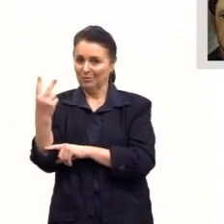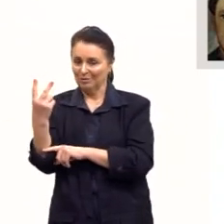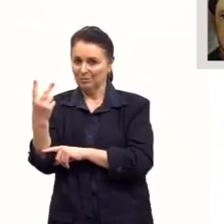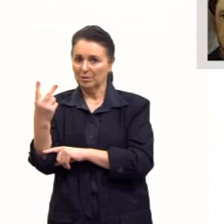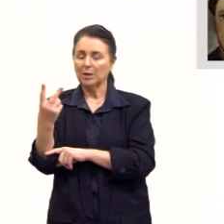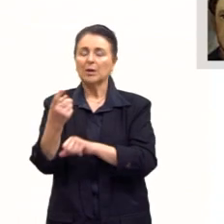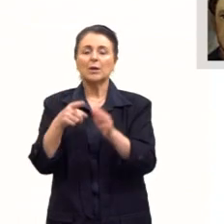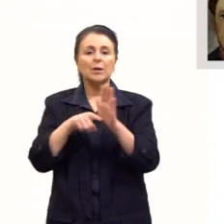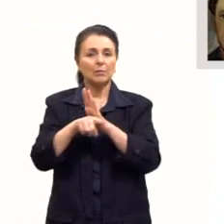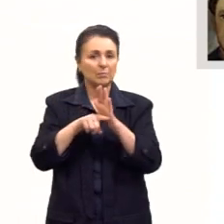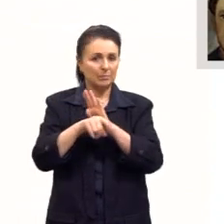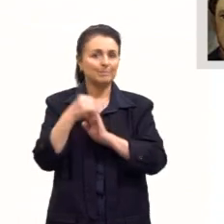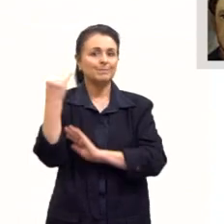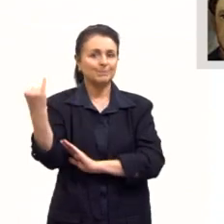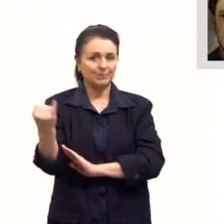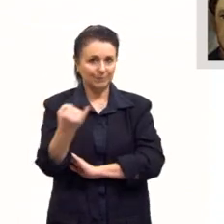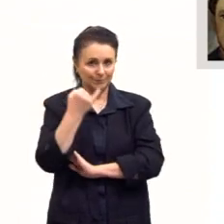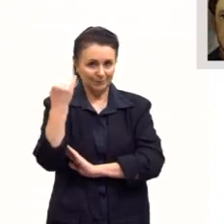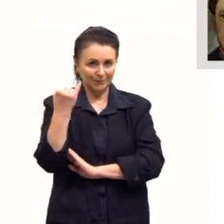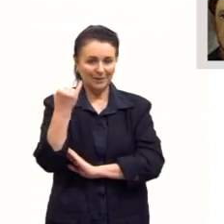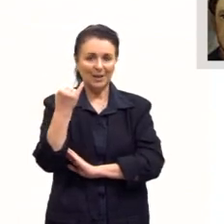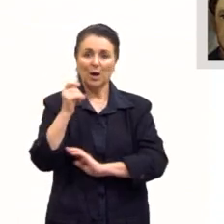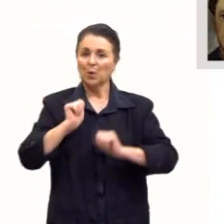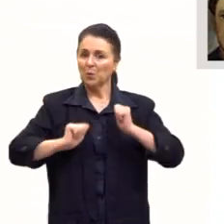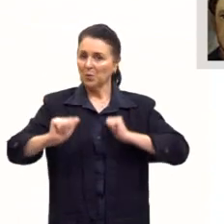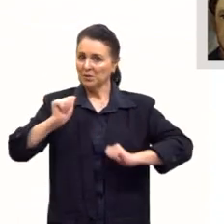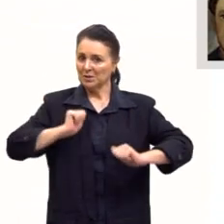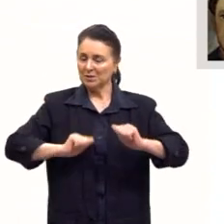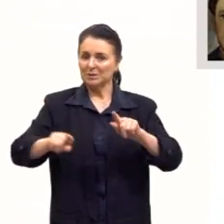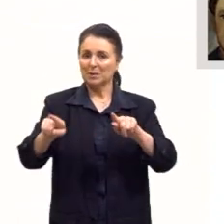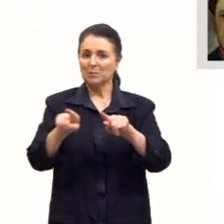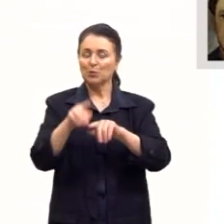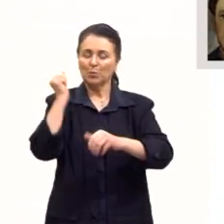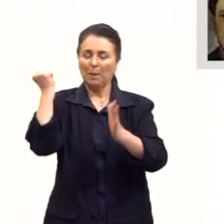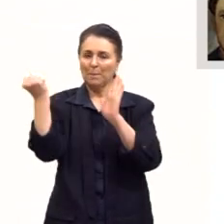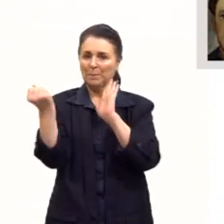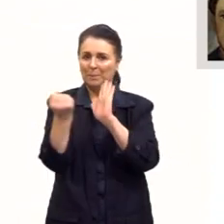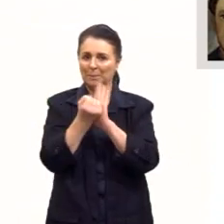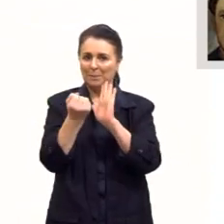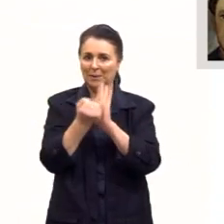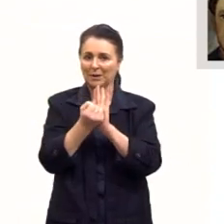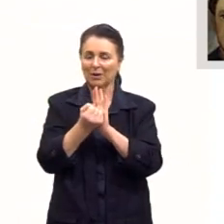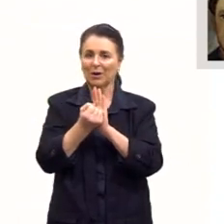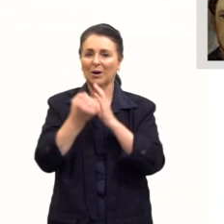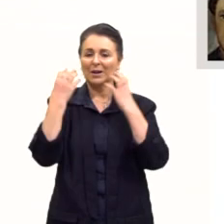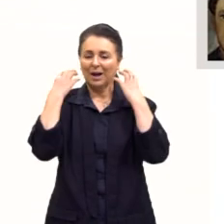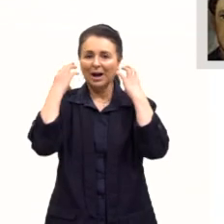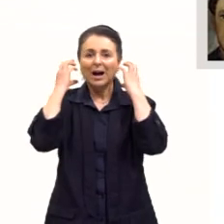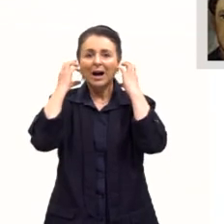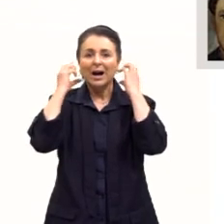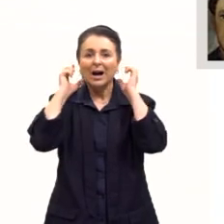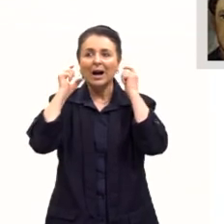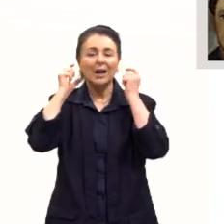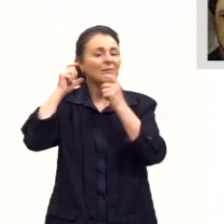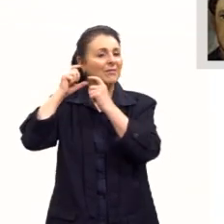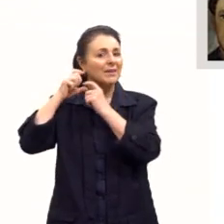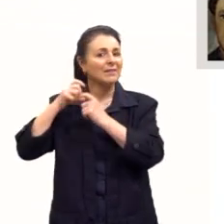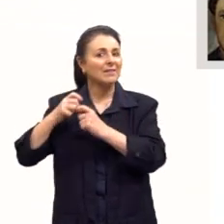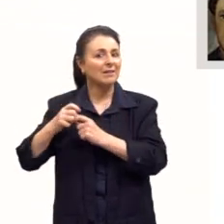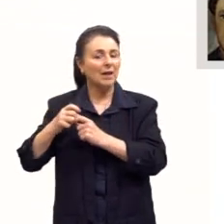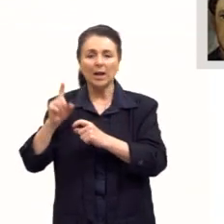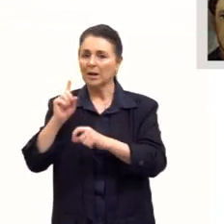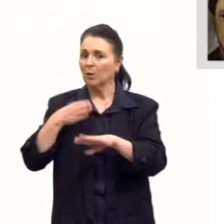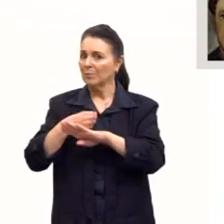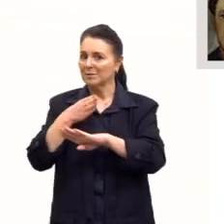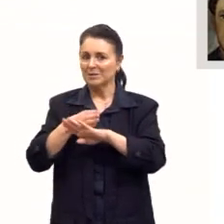pintores. Vai ser muito marcado pelo modernismo. Aqui tem um quadro da Tarsila do Amaral, que não participa da Semana de Arte Moderna,